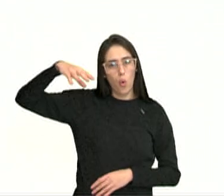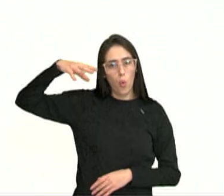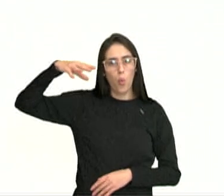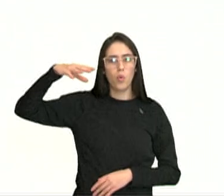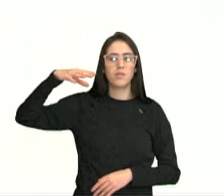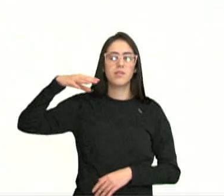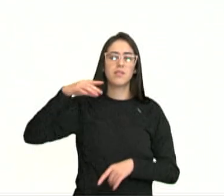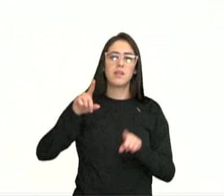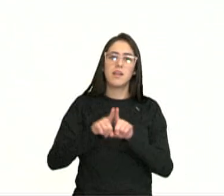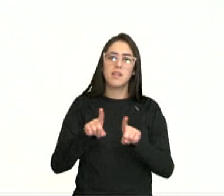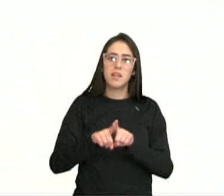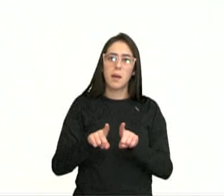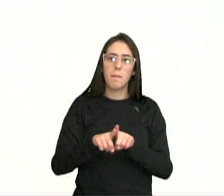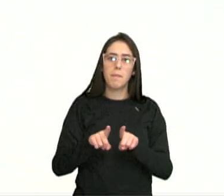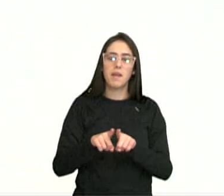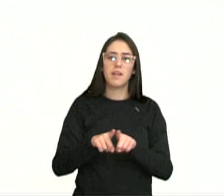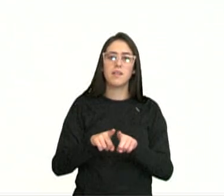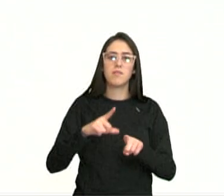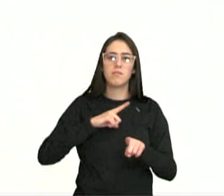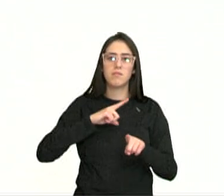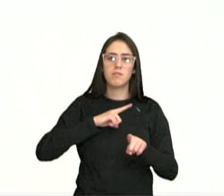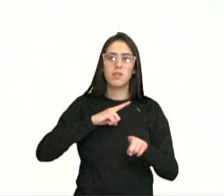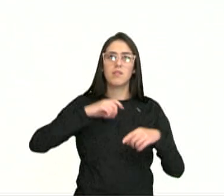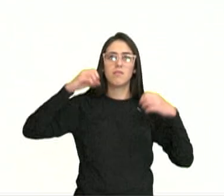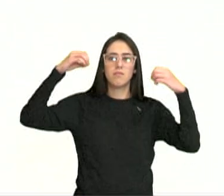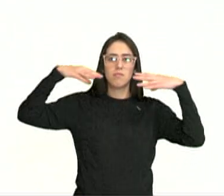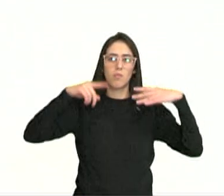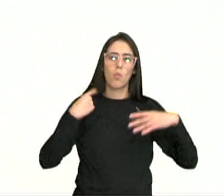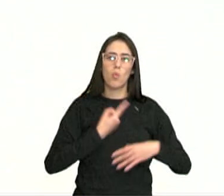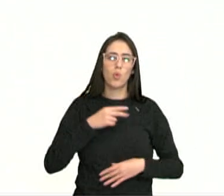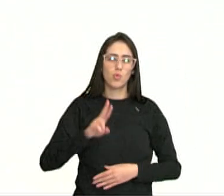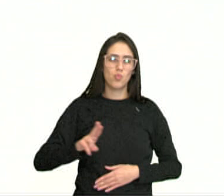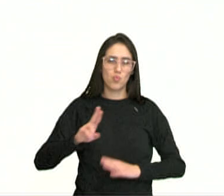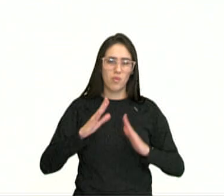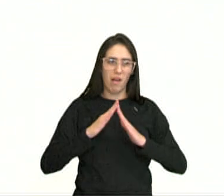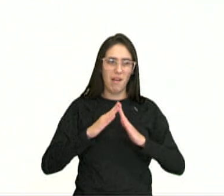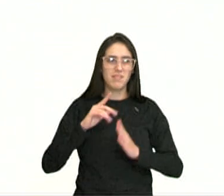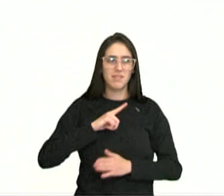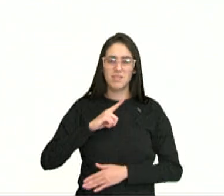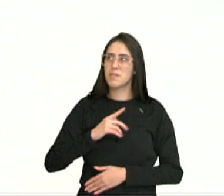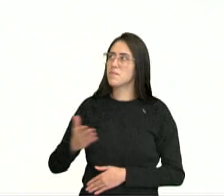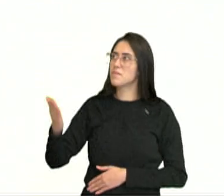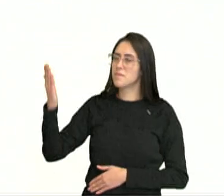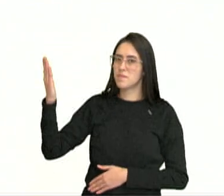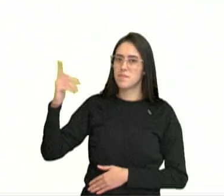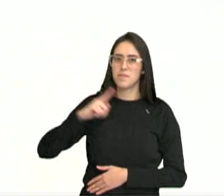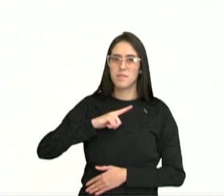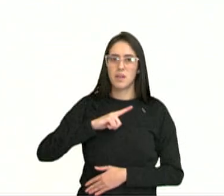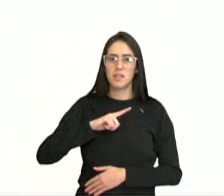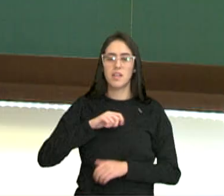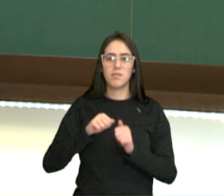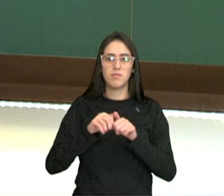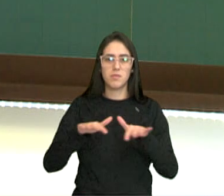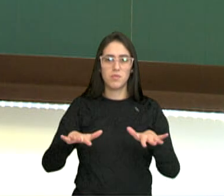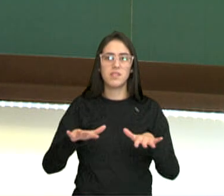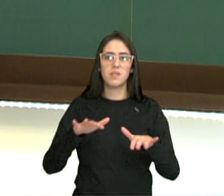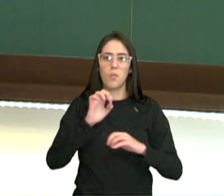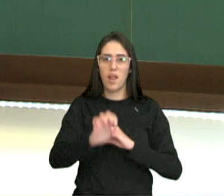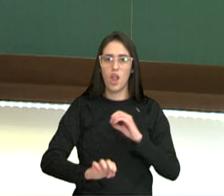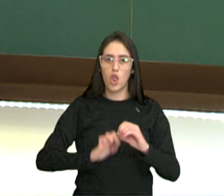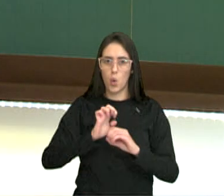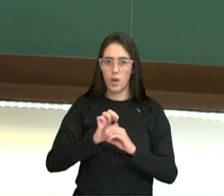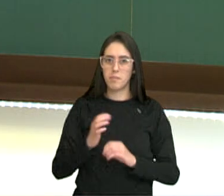e também nas lâmpadas fluorescentes que temos aí na nossa casa e aqui está a distribuição eletrônica do tungstênio.